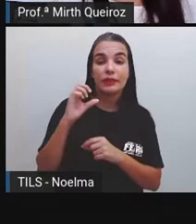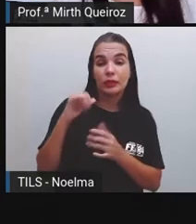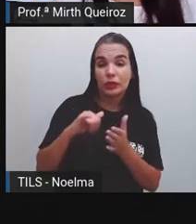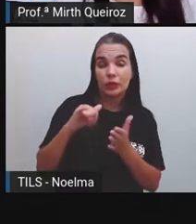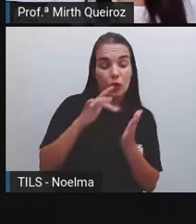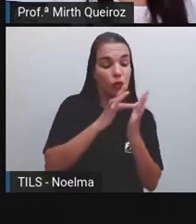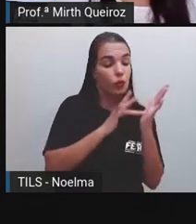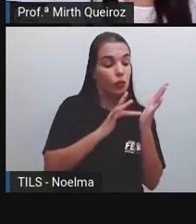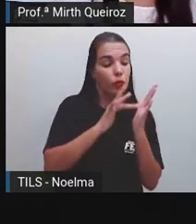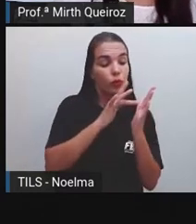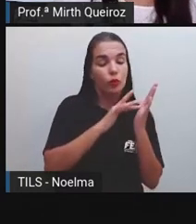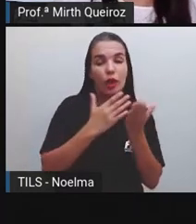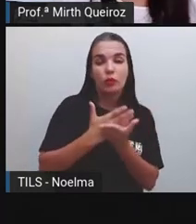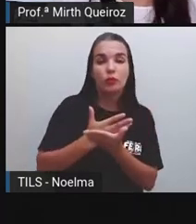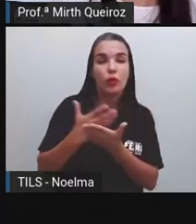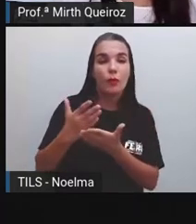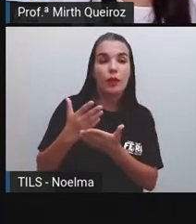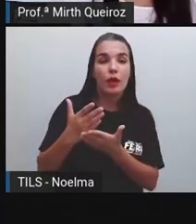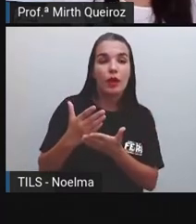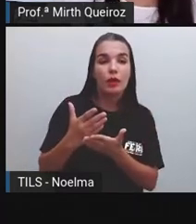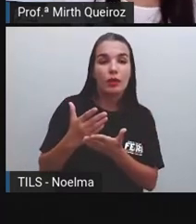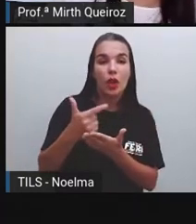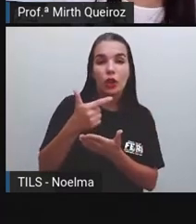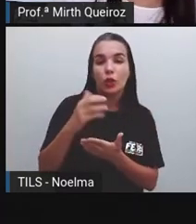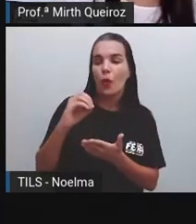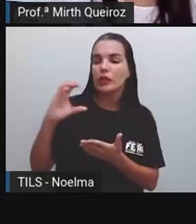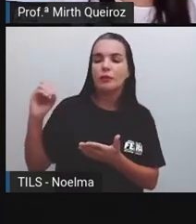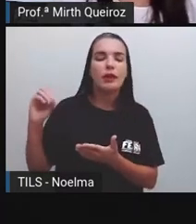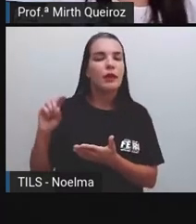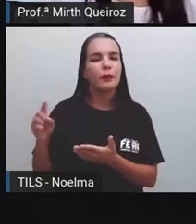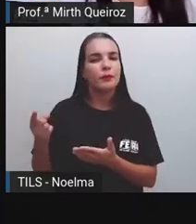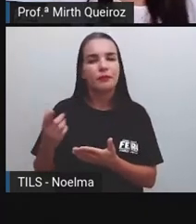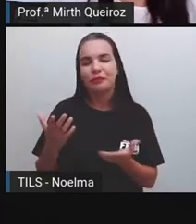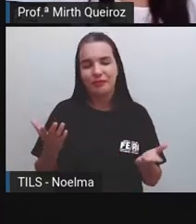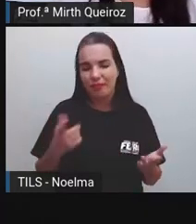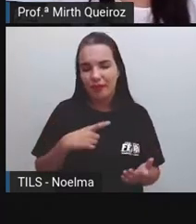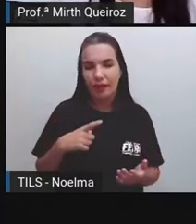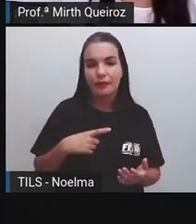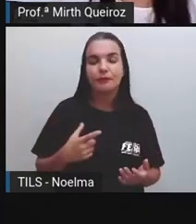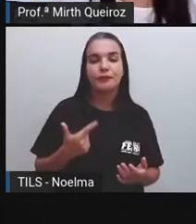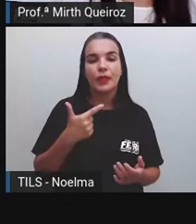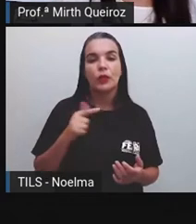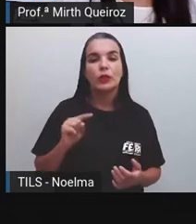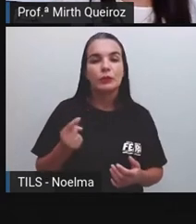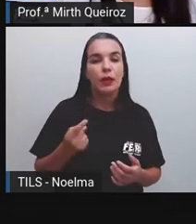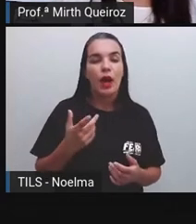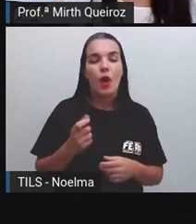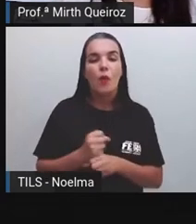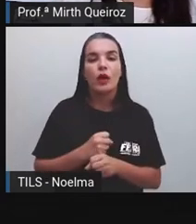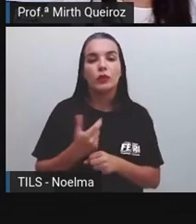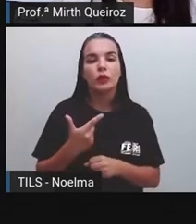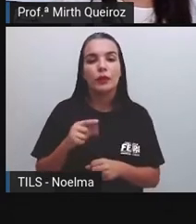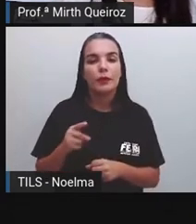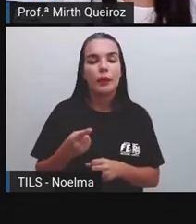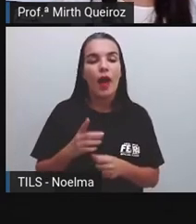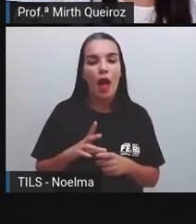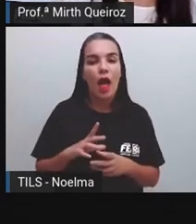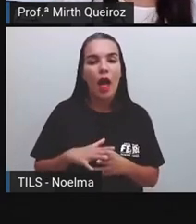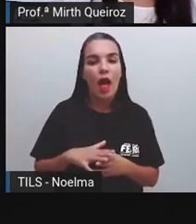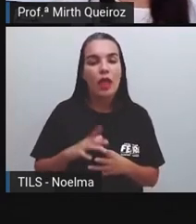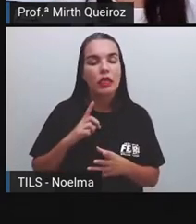Da década No início De 2000 A gente utilizava O MSN